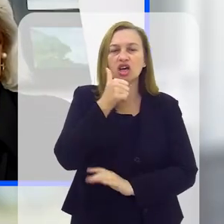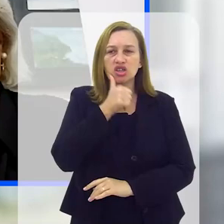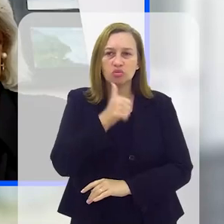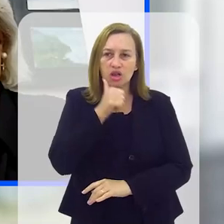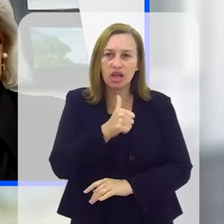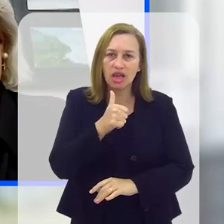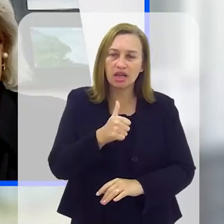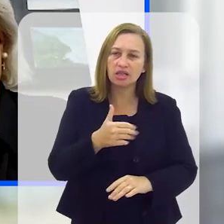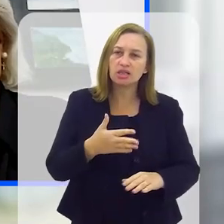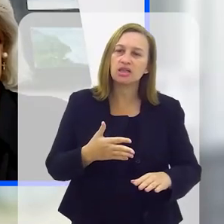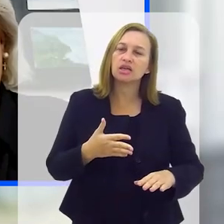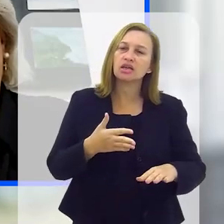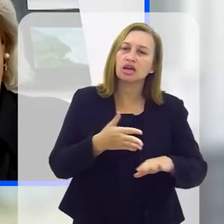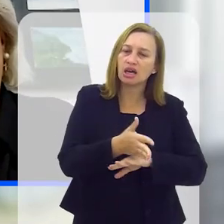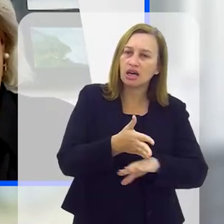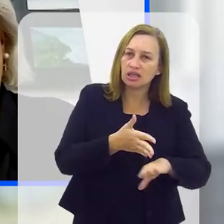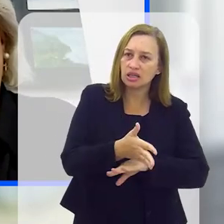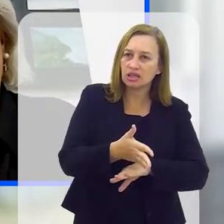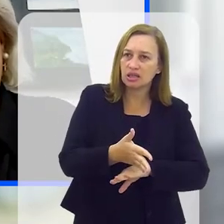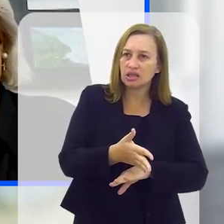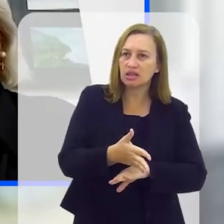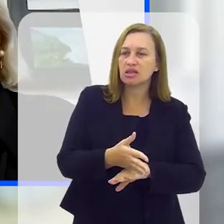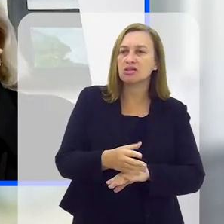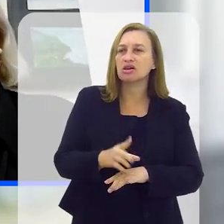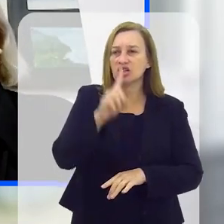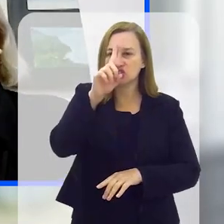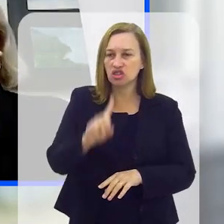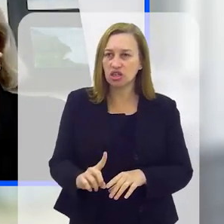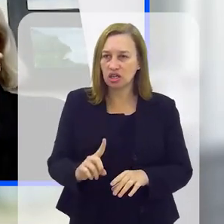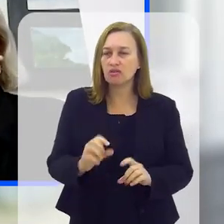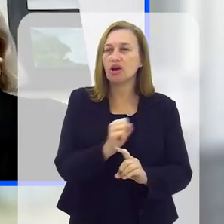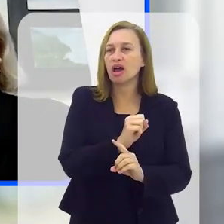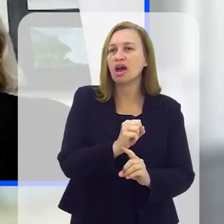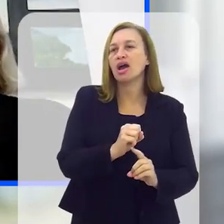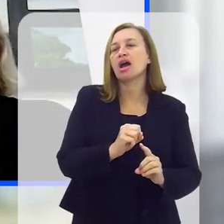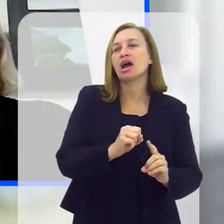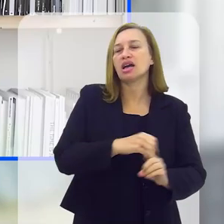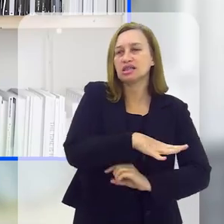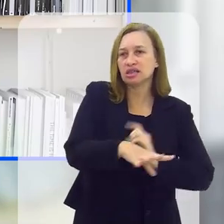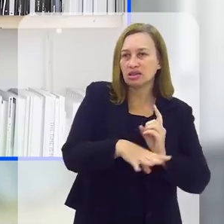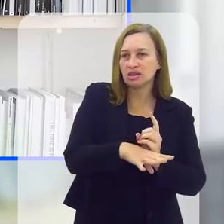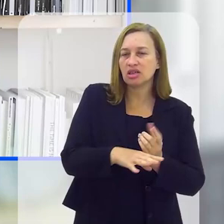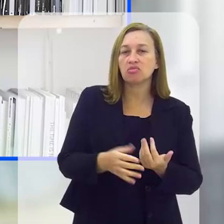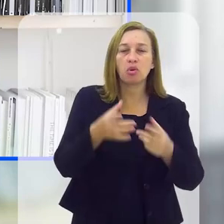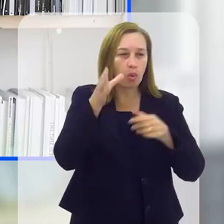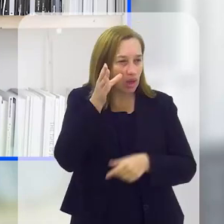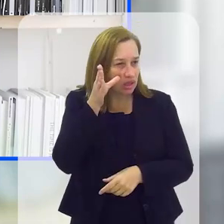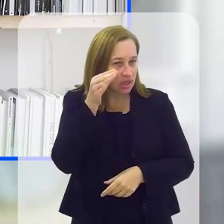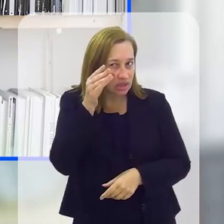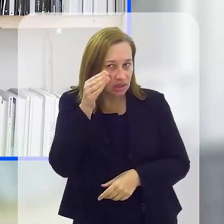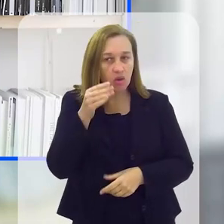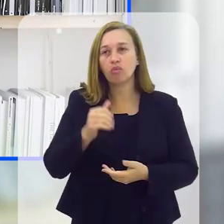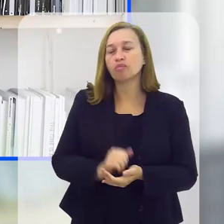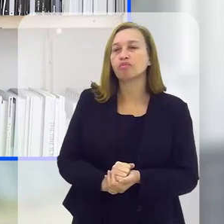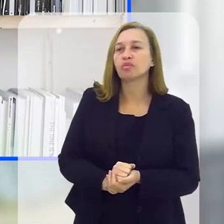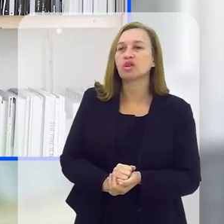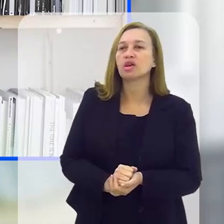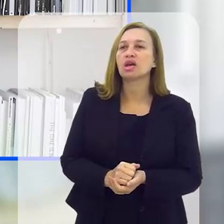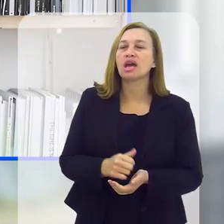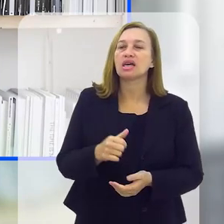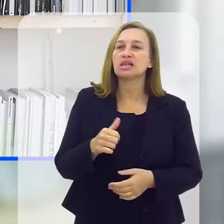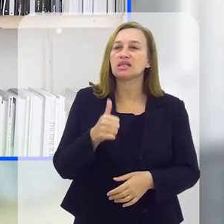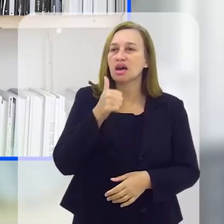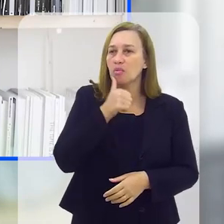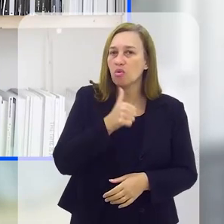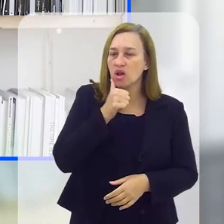vida e exercer os seus direitos de cidadania. Me chamou muita atenção essa parte em que essa prostituta, né?